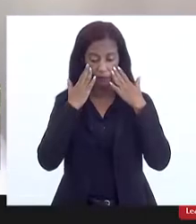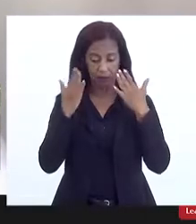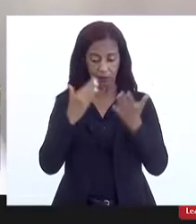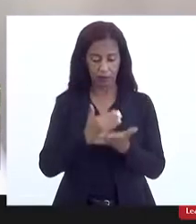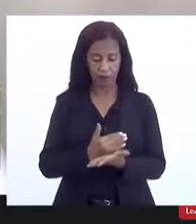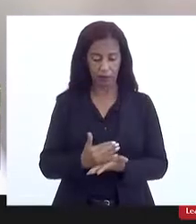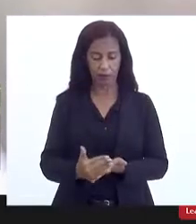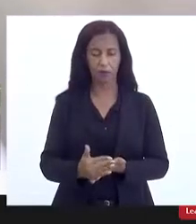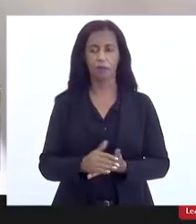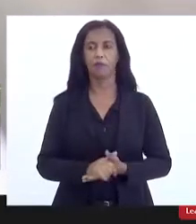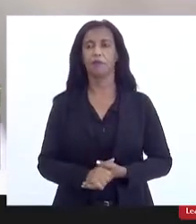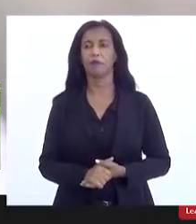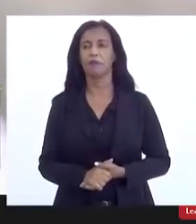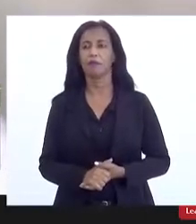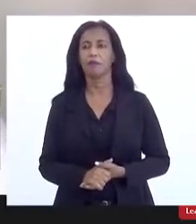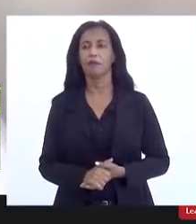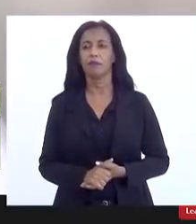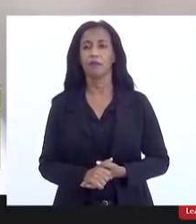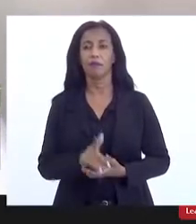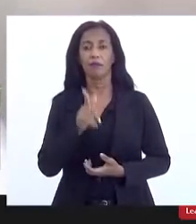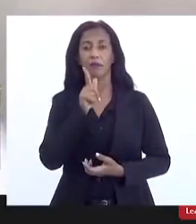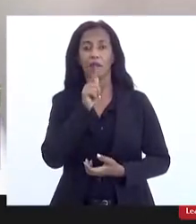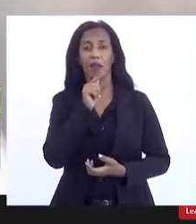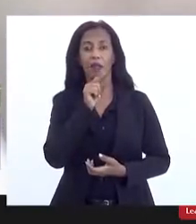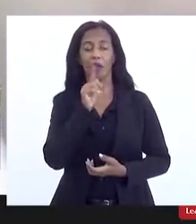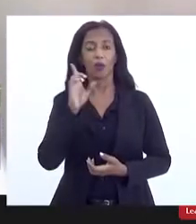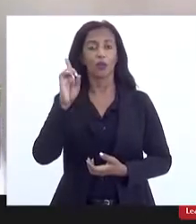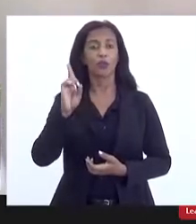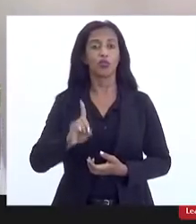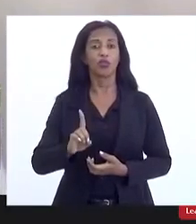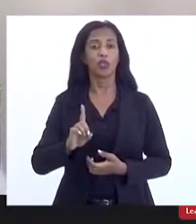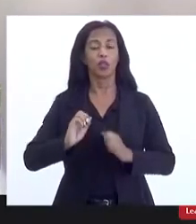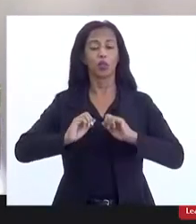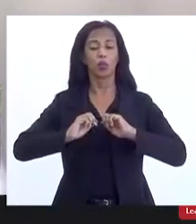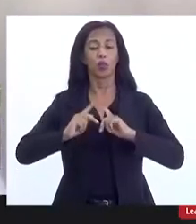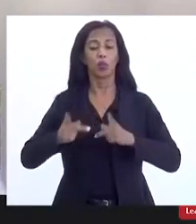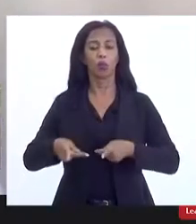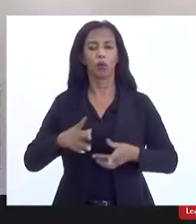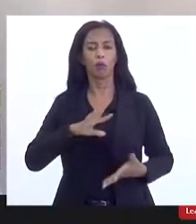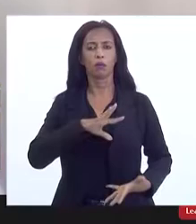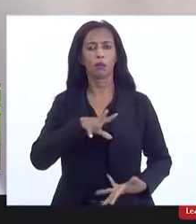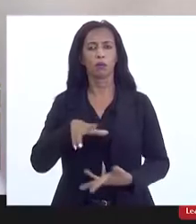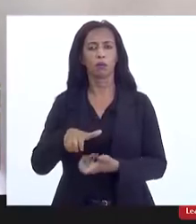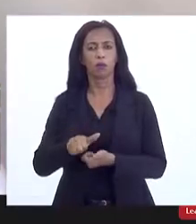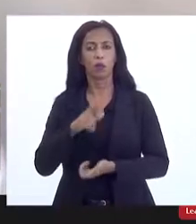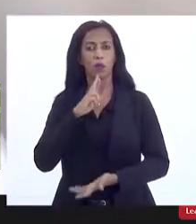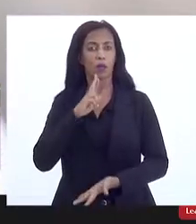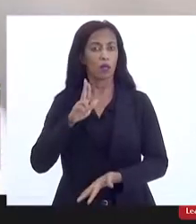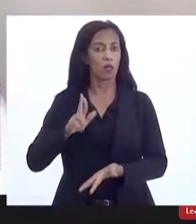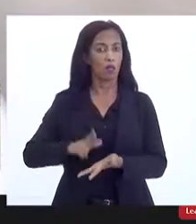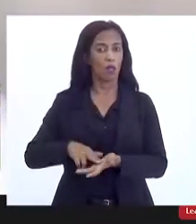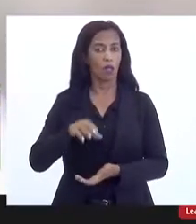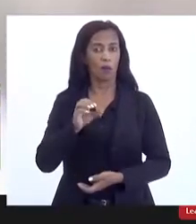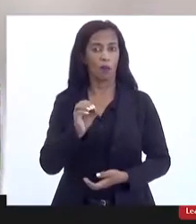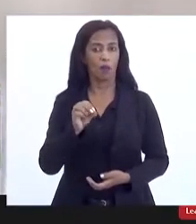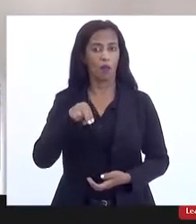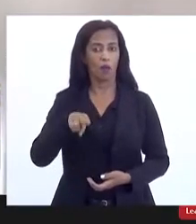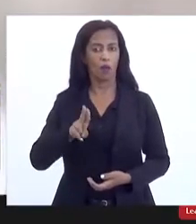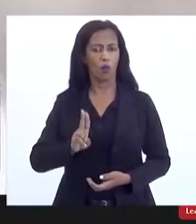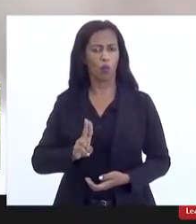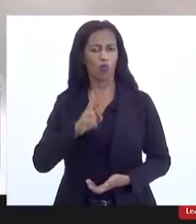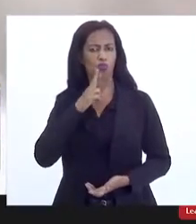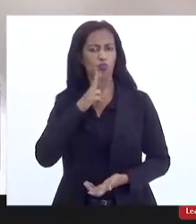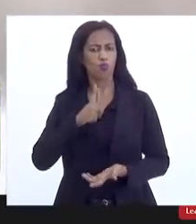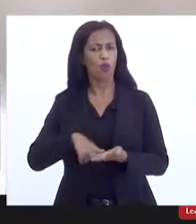início dessa audiência pública, que a água é um direito humano universal, né, reconhecido pela ONU desde 2010.